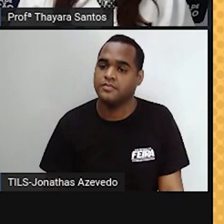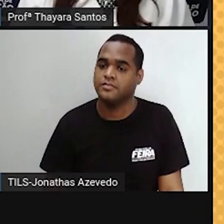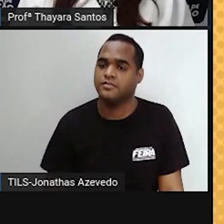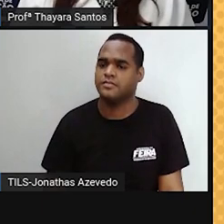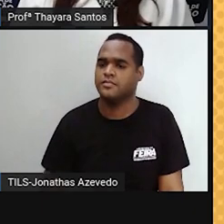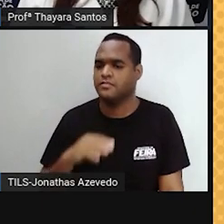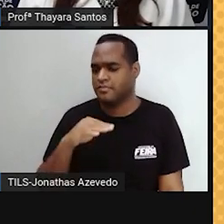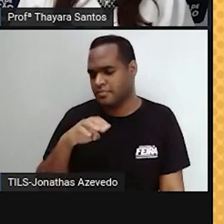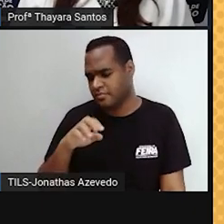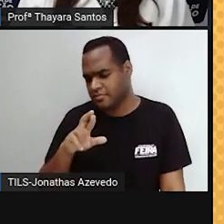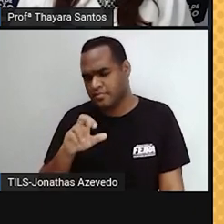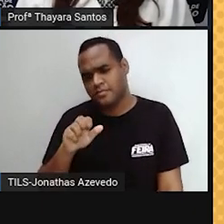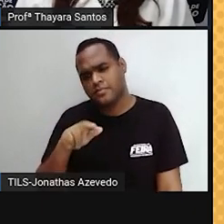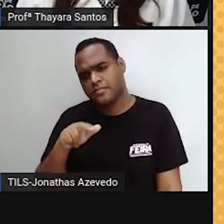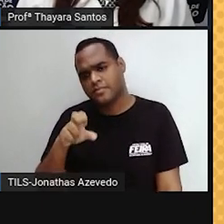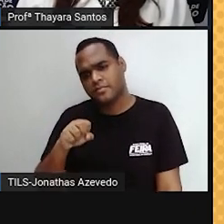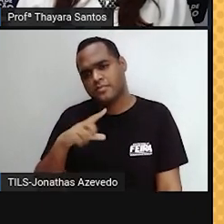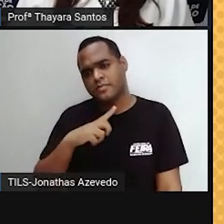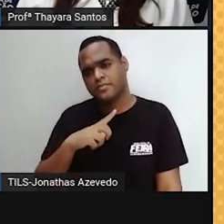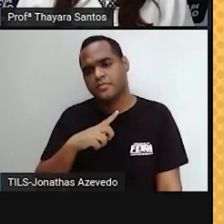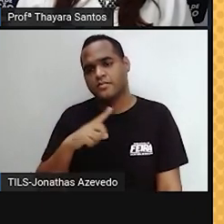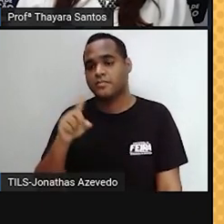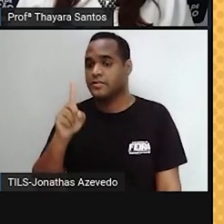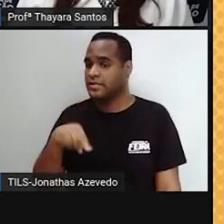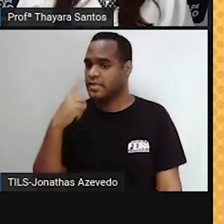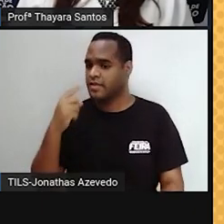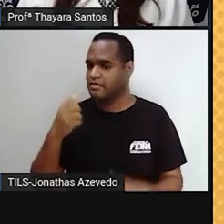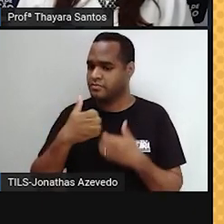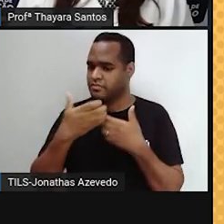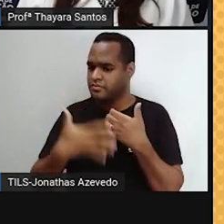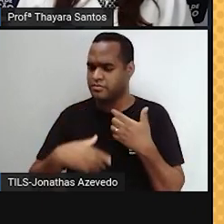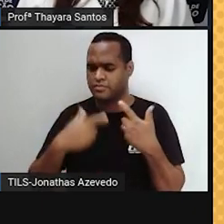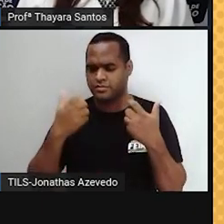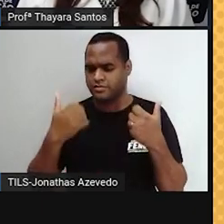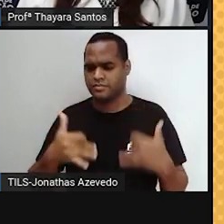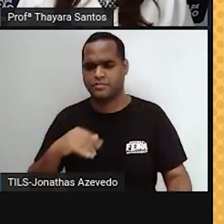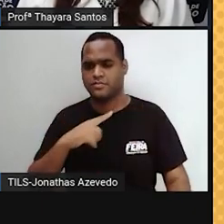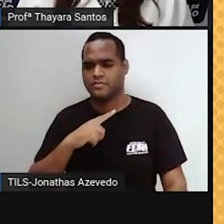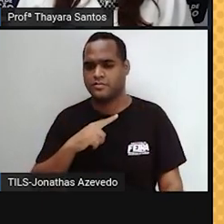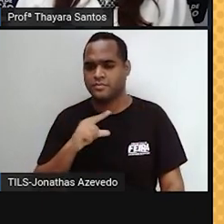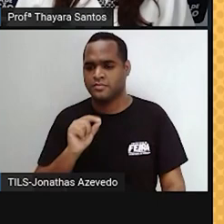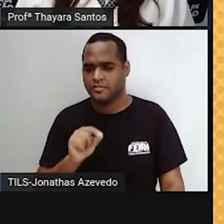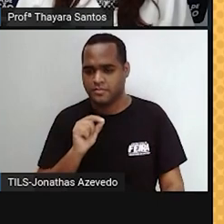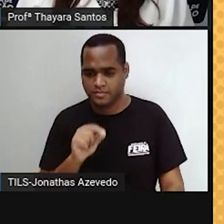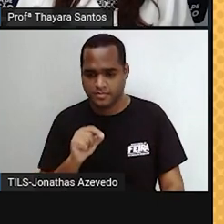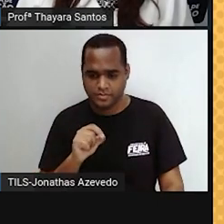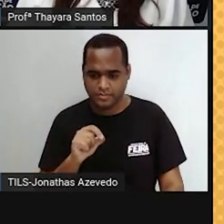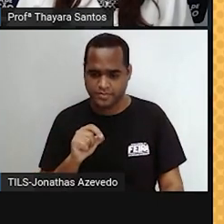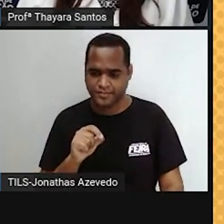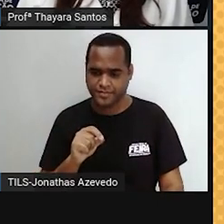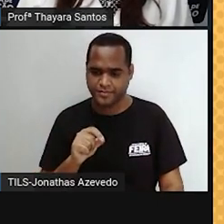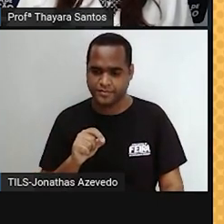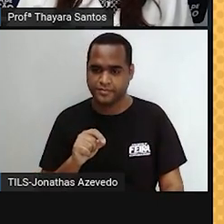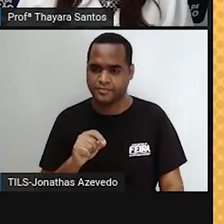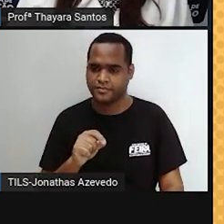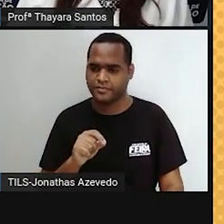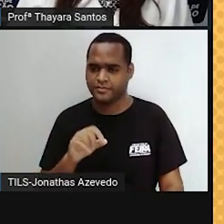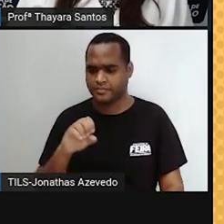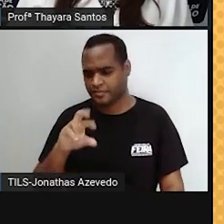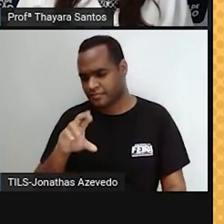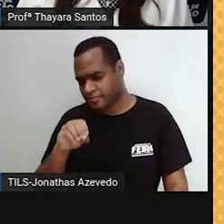plasmática dele. E aqui por fora, ele tem uma zona que a gente chama de corona